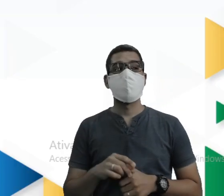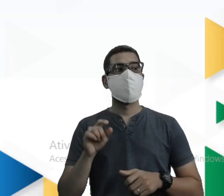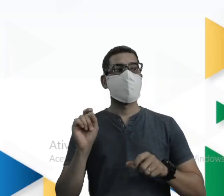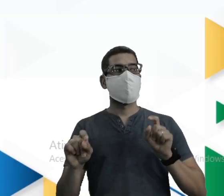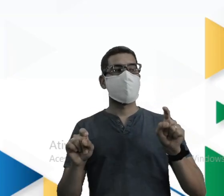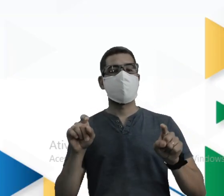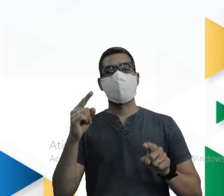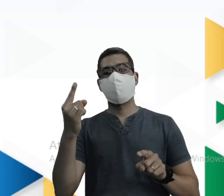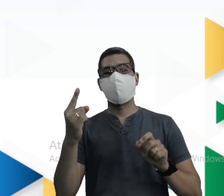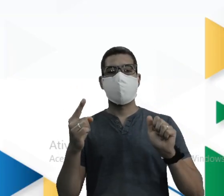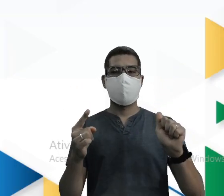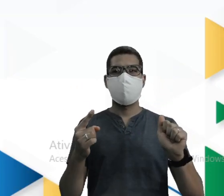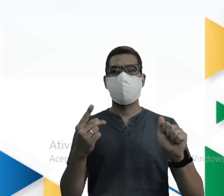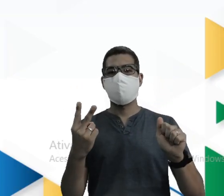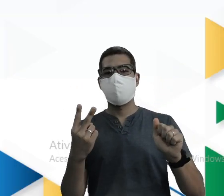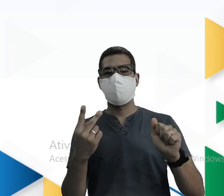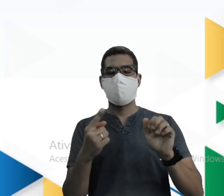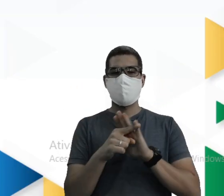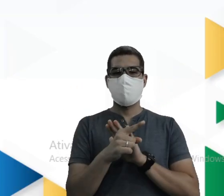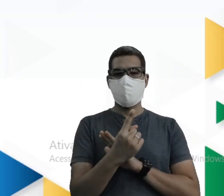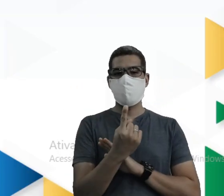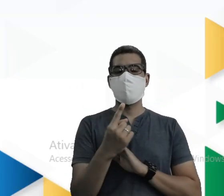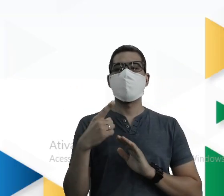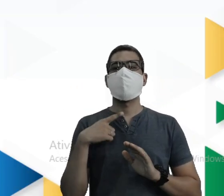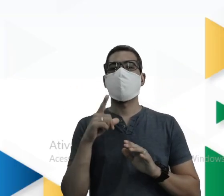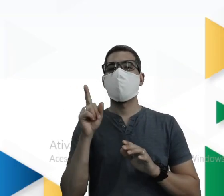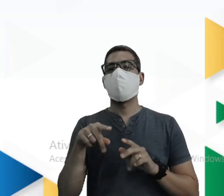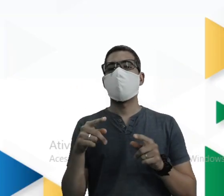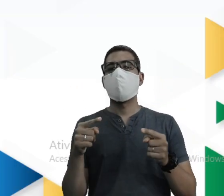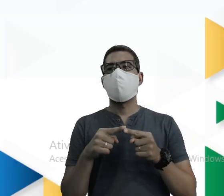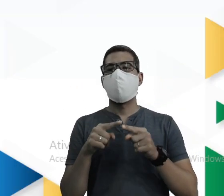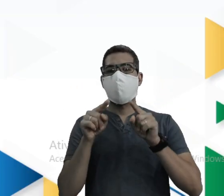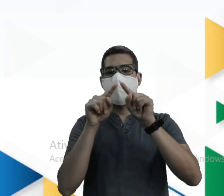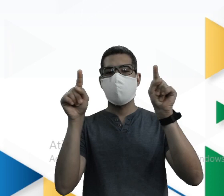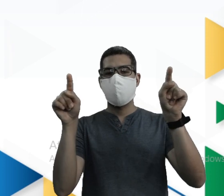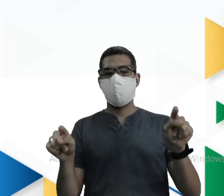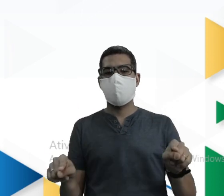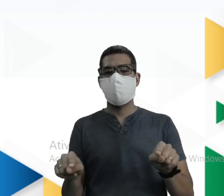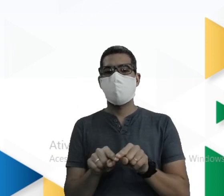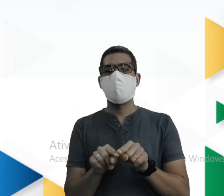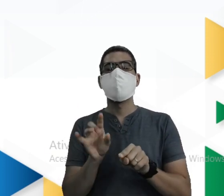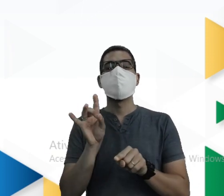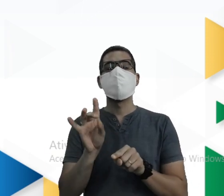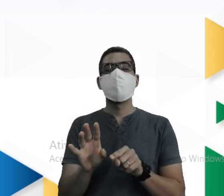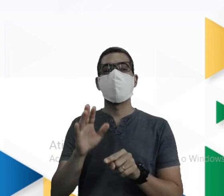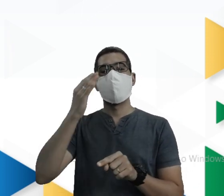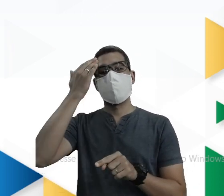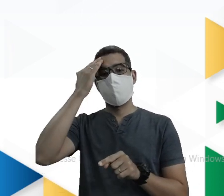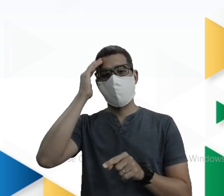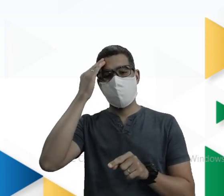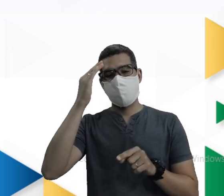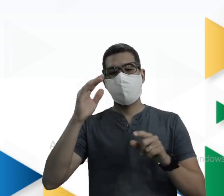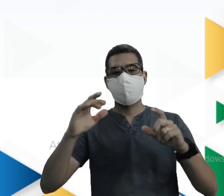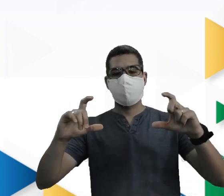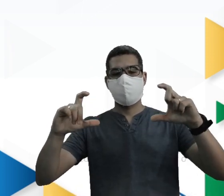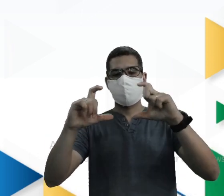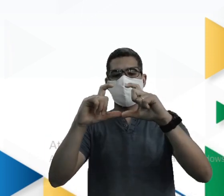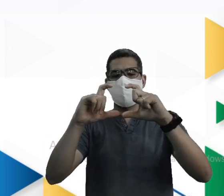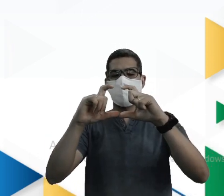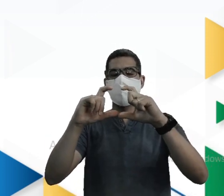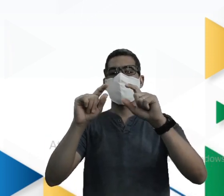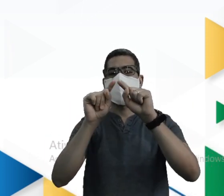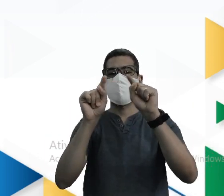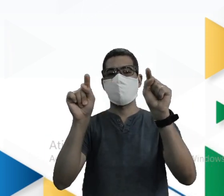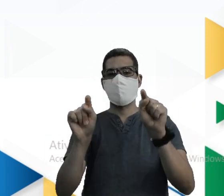4 e menos 1 São vértices de quadrado Se ligou? Só preciso desses pontos Para entender o que é um quadrado Porque